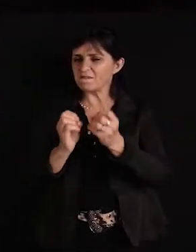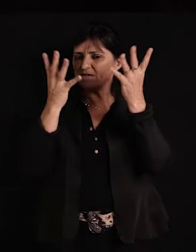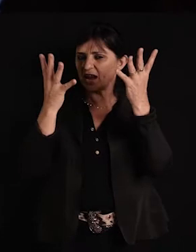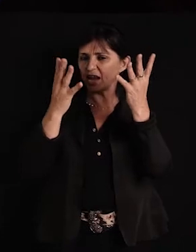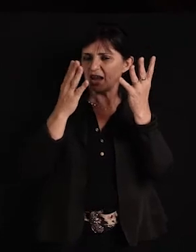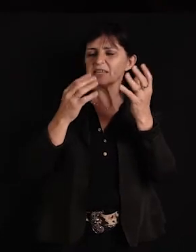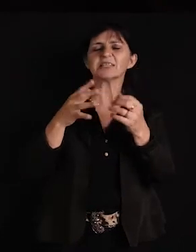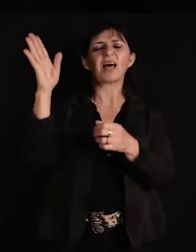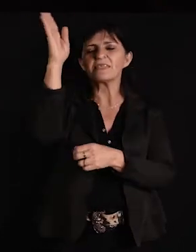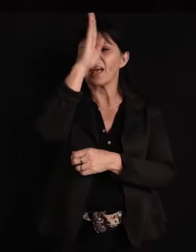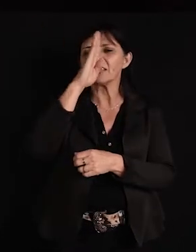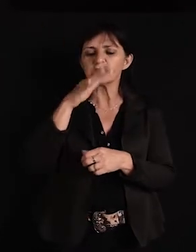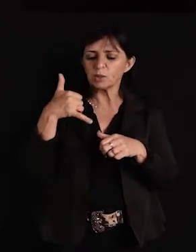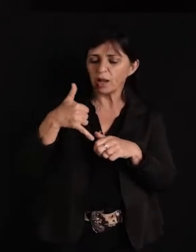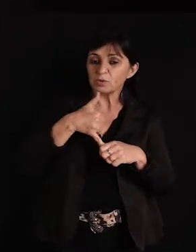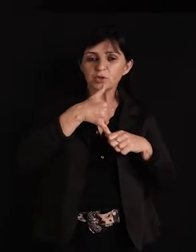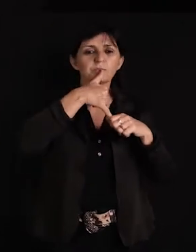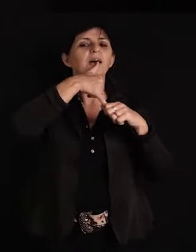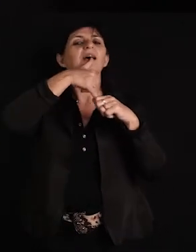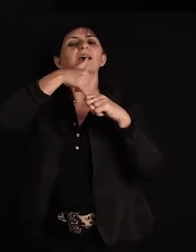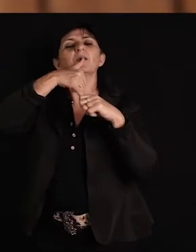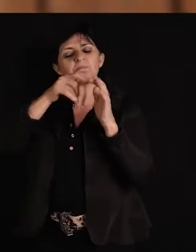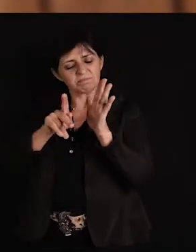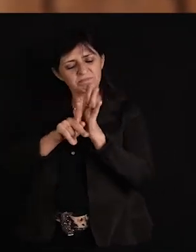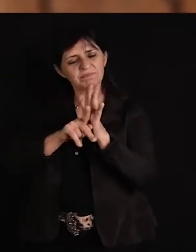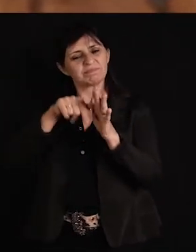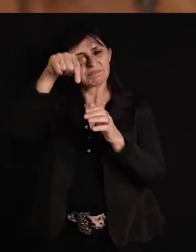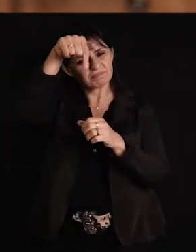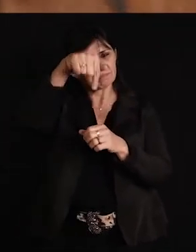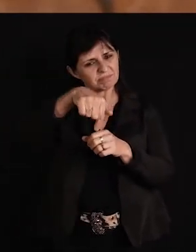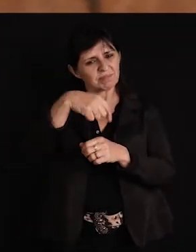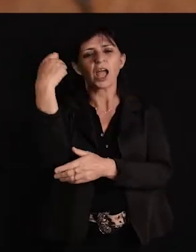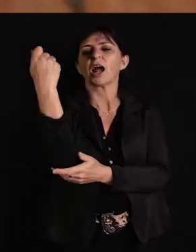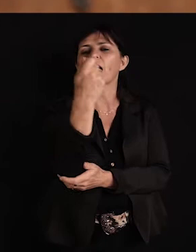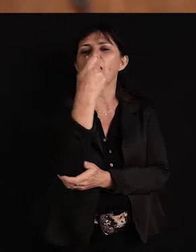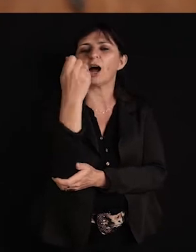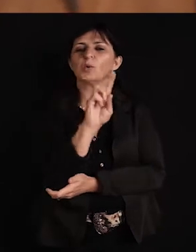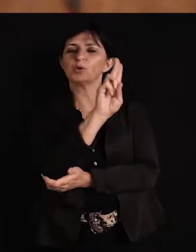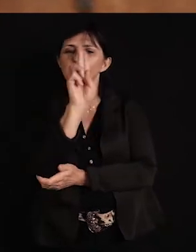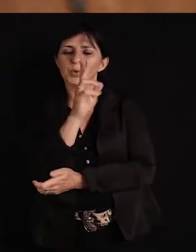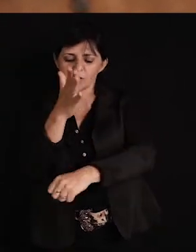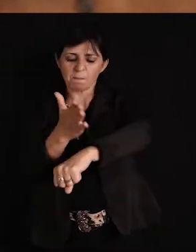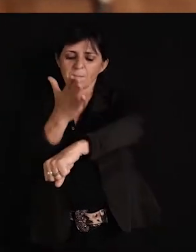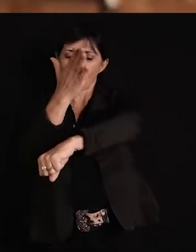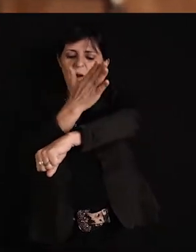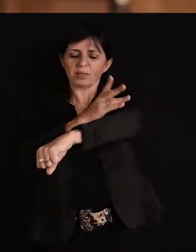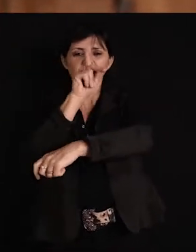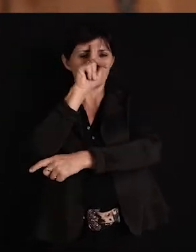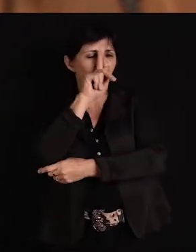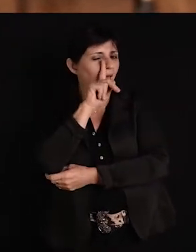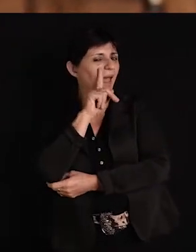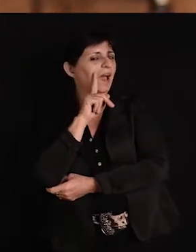do Chimardão, os gaúchos usam botas amarelas,